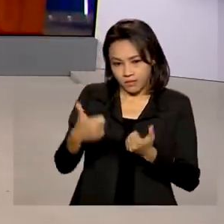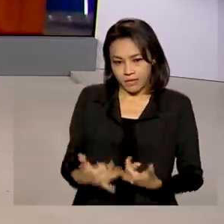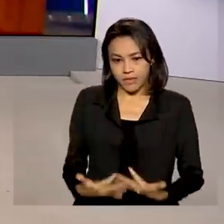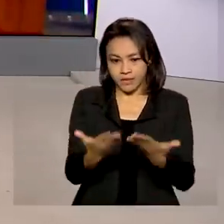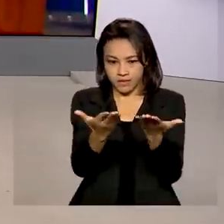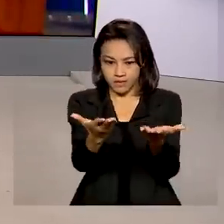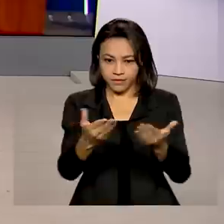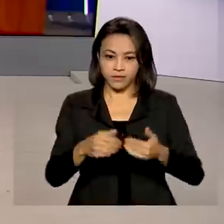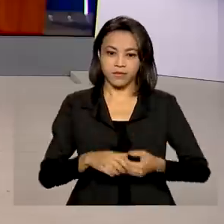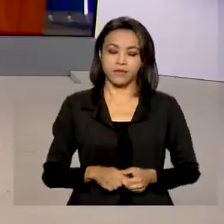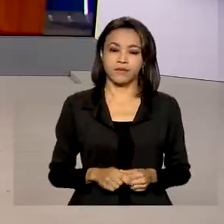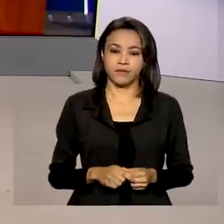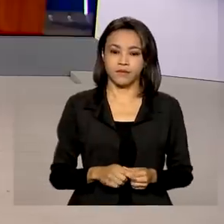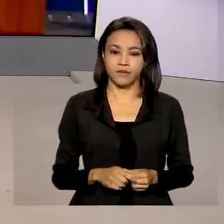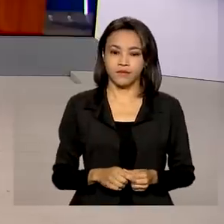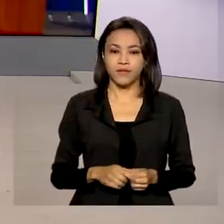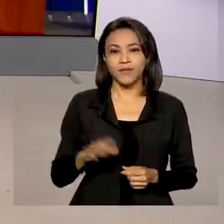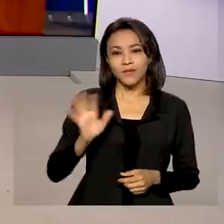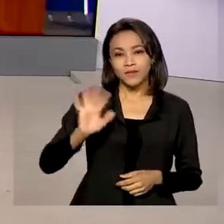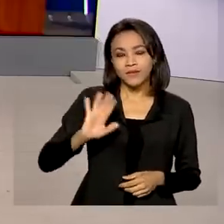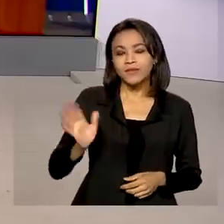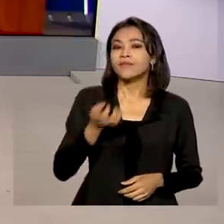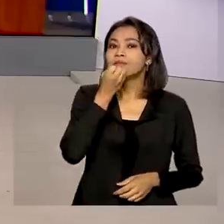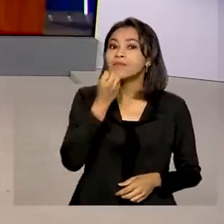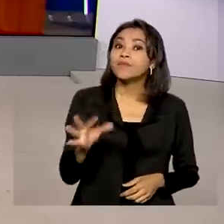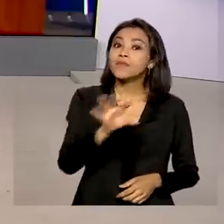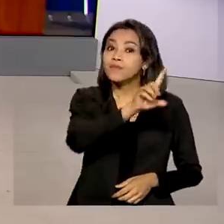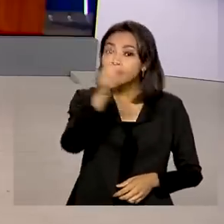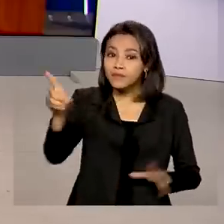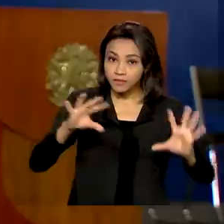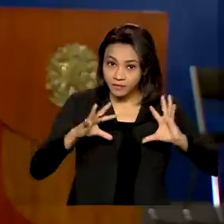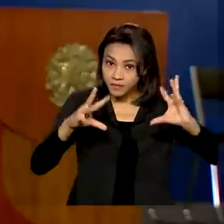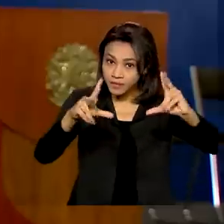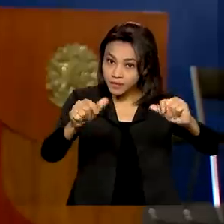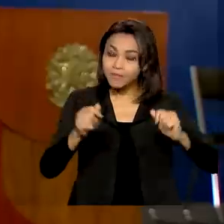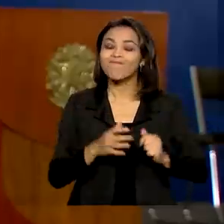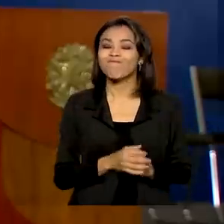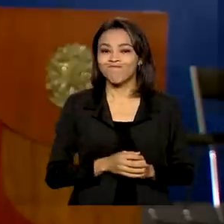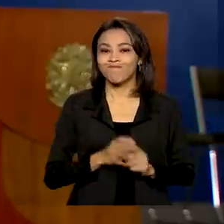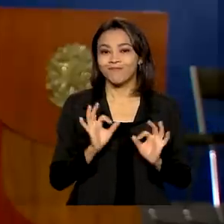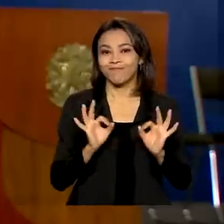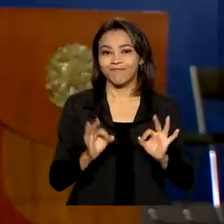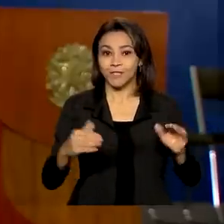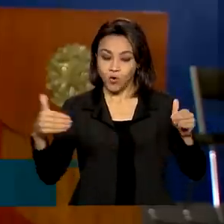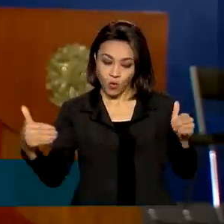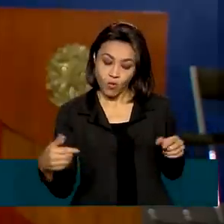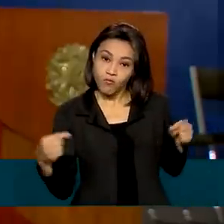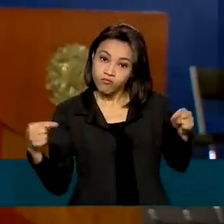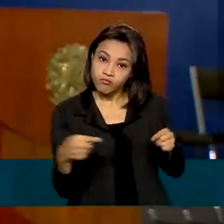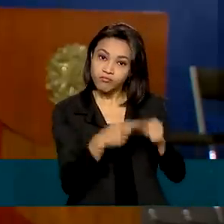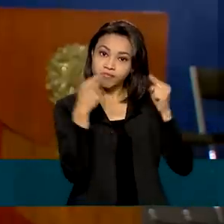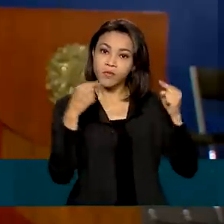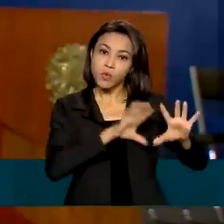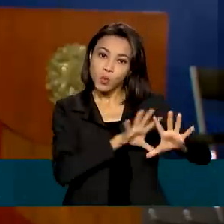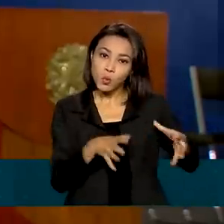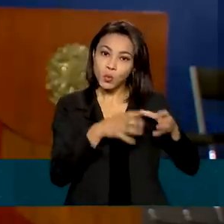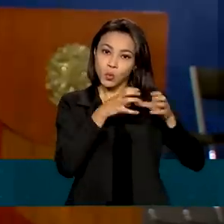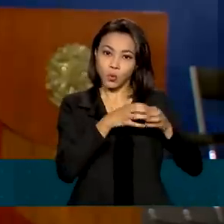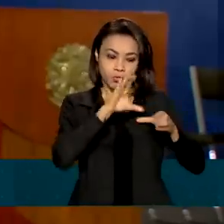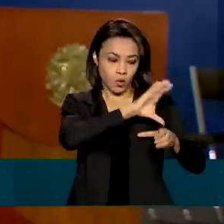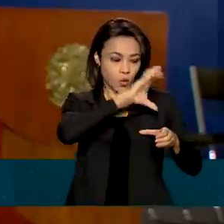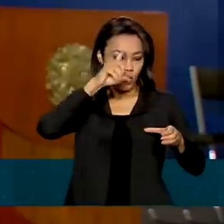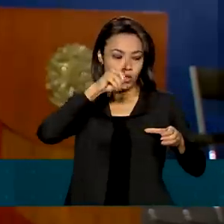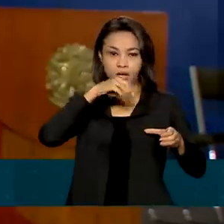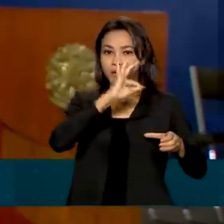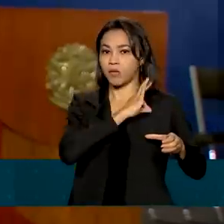Bom dia, Glauco. Olá, Renata. Bom dia para você e bom dia a todos. Olha, de acordo com o comitê de crise, crise coordenado